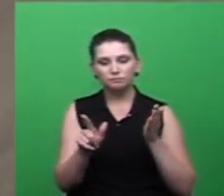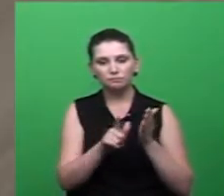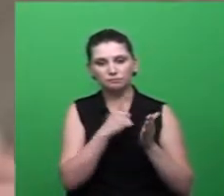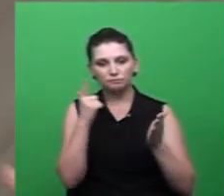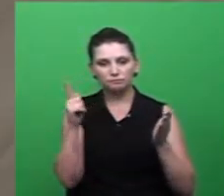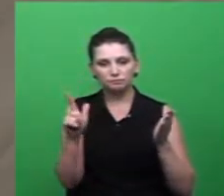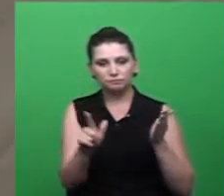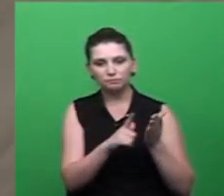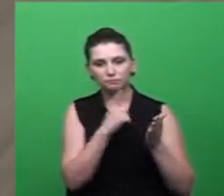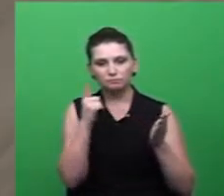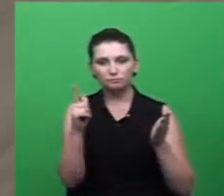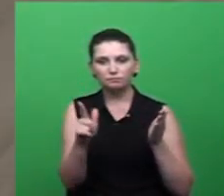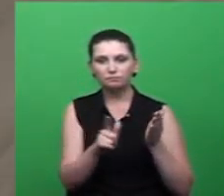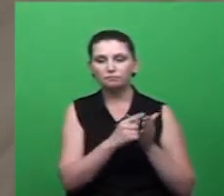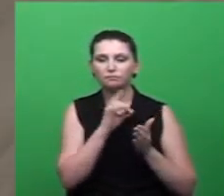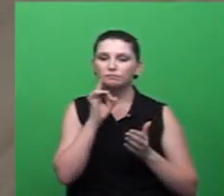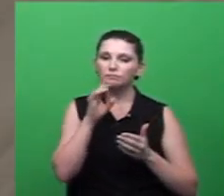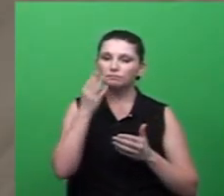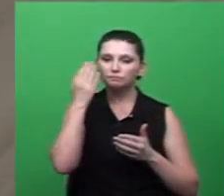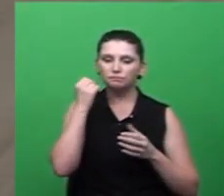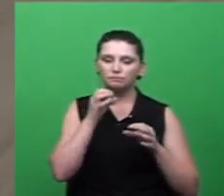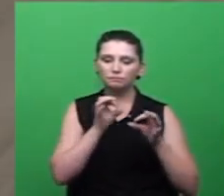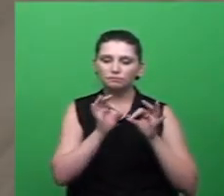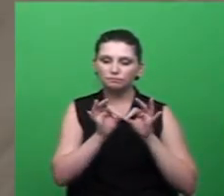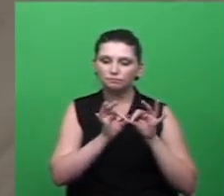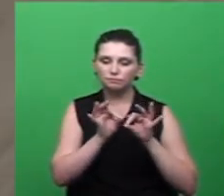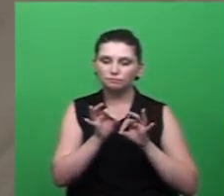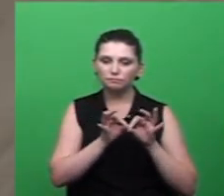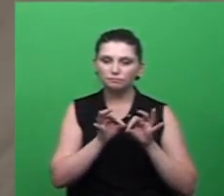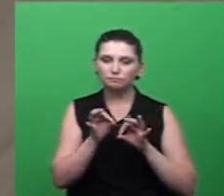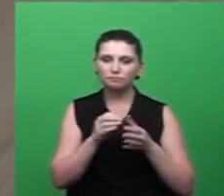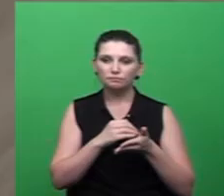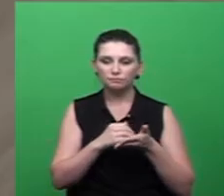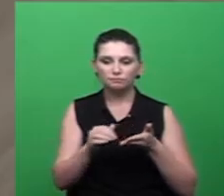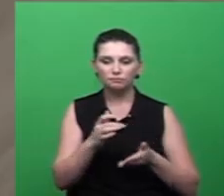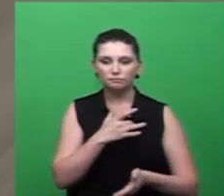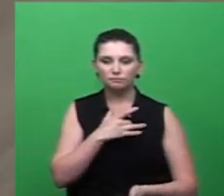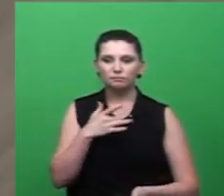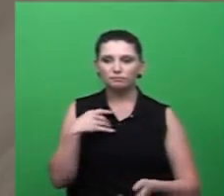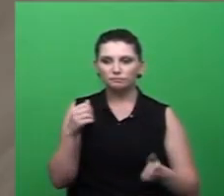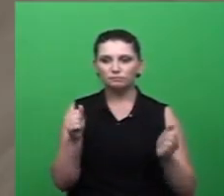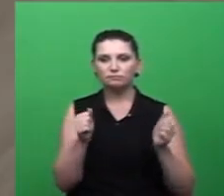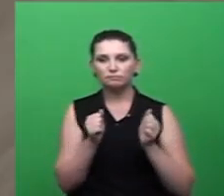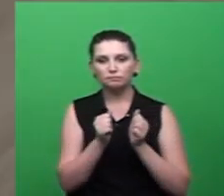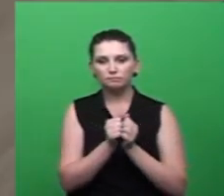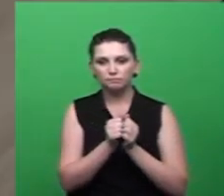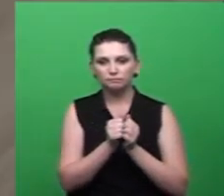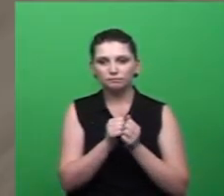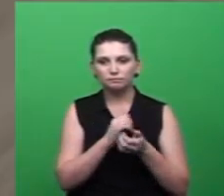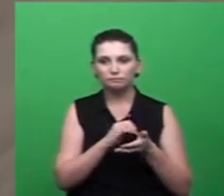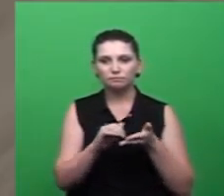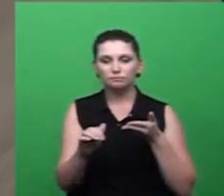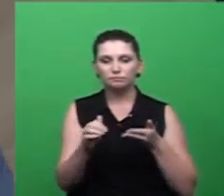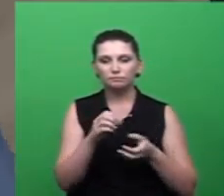foi organizado esse trabalho pela Secretaria de Saúde em parceria com a Secretaria de Educação.